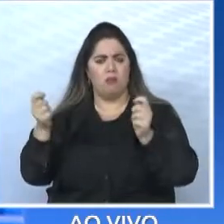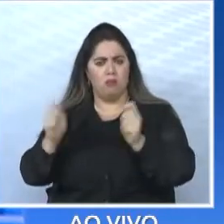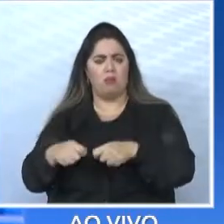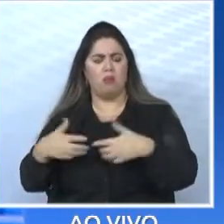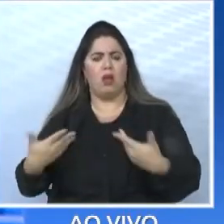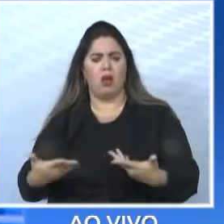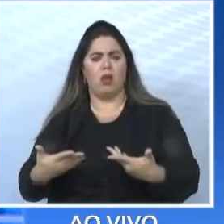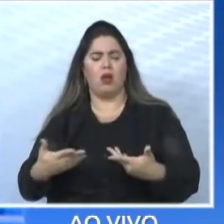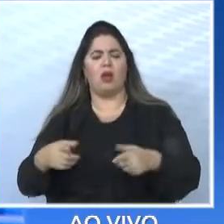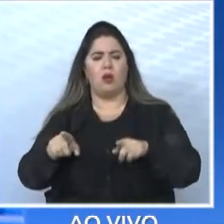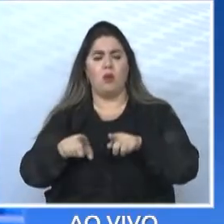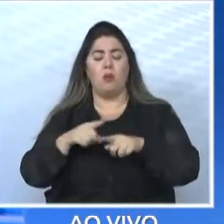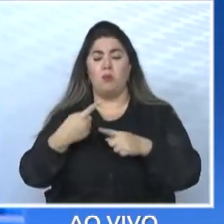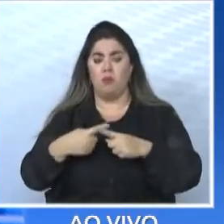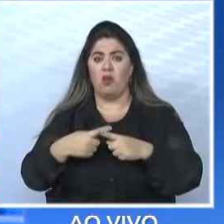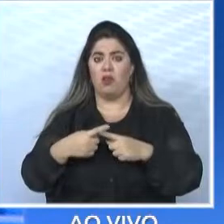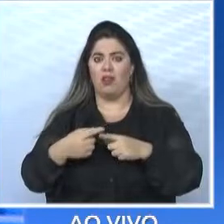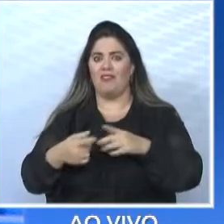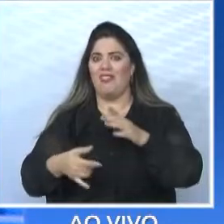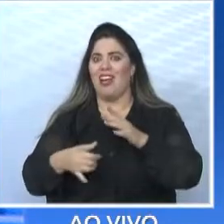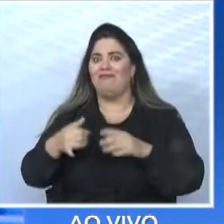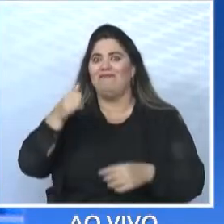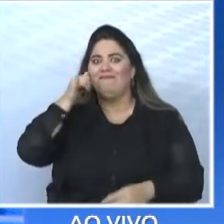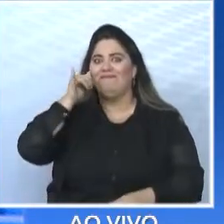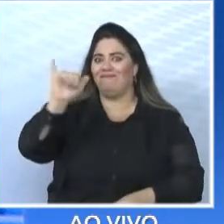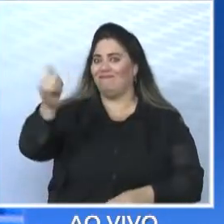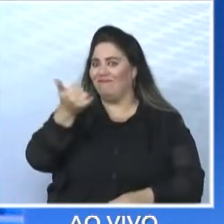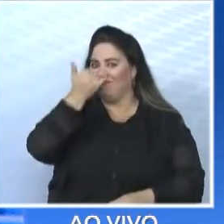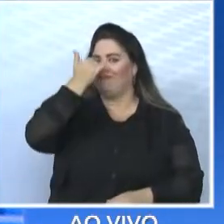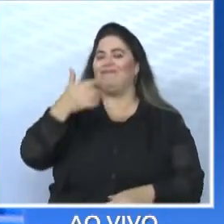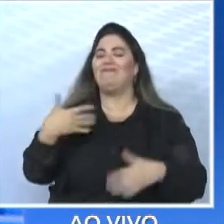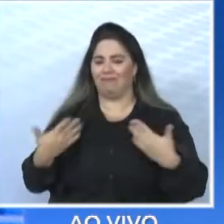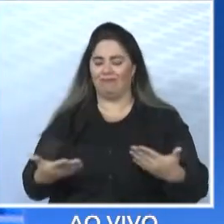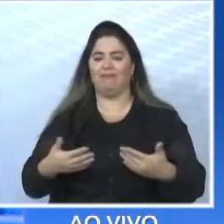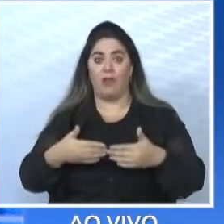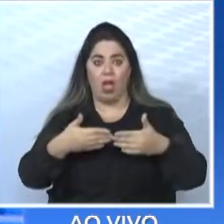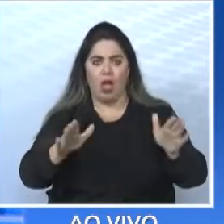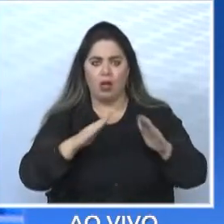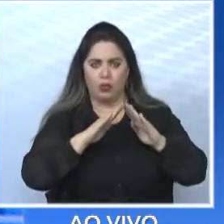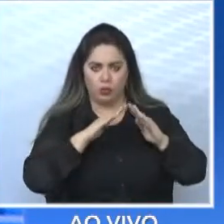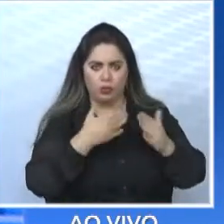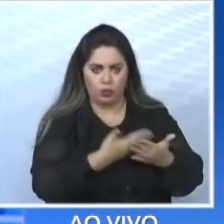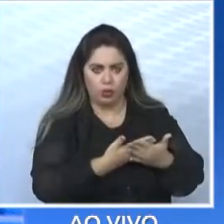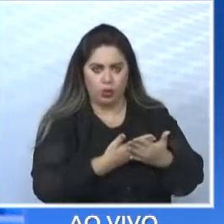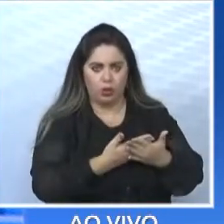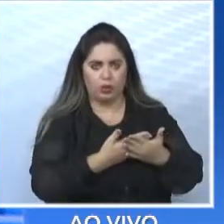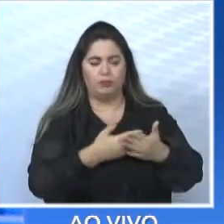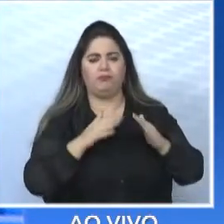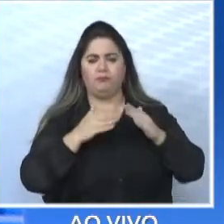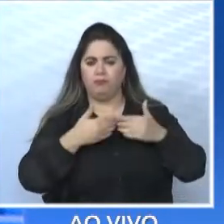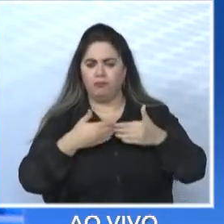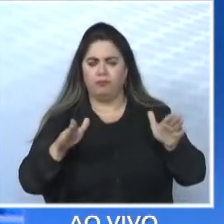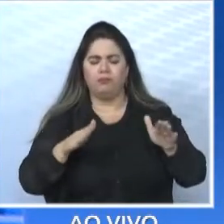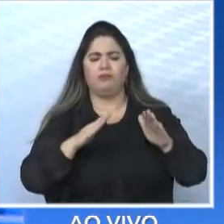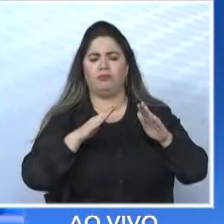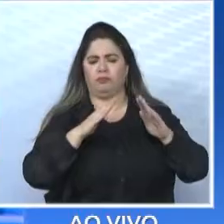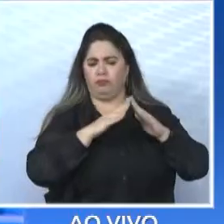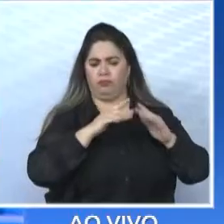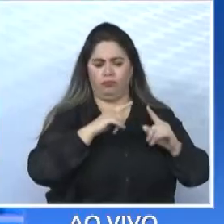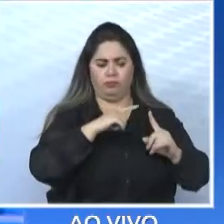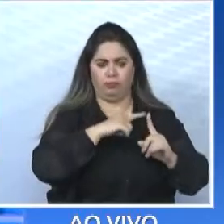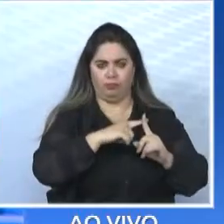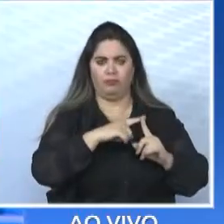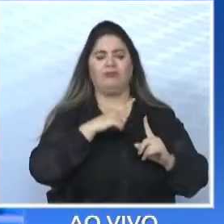preventivas anteriores. Por exemplo, nós vamos abrir as escolas, nós vamos abrir as igrejas, mas nós vamos criar protocolos de segurança,